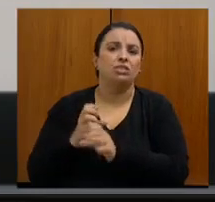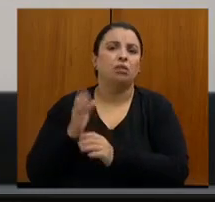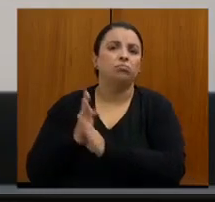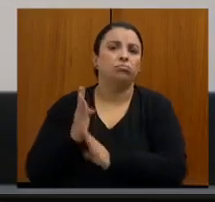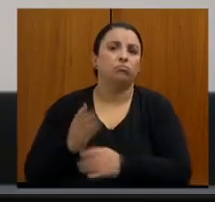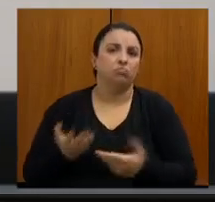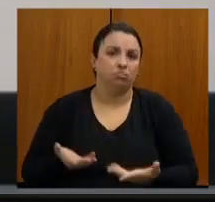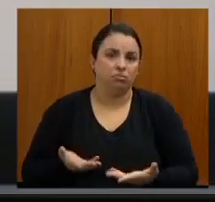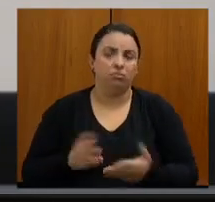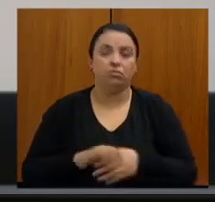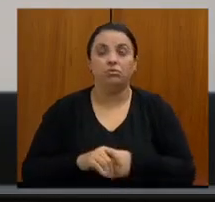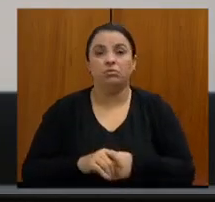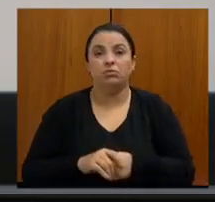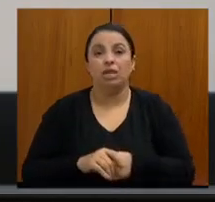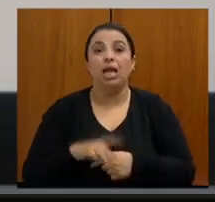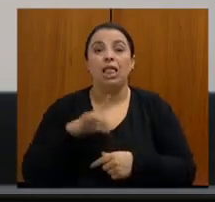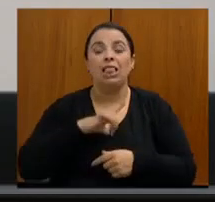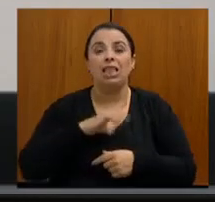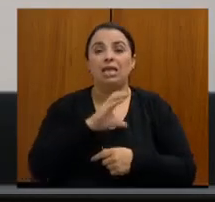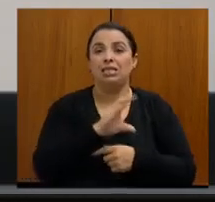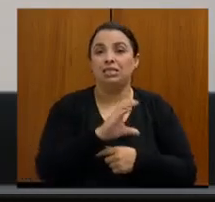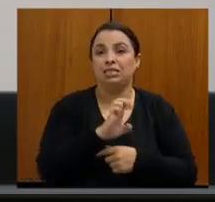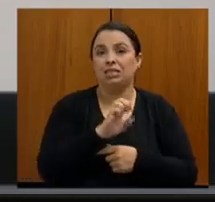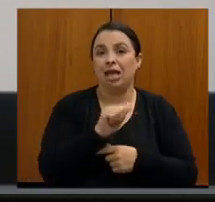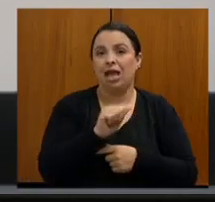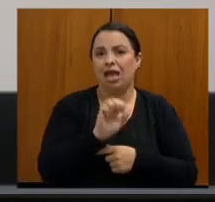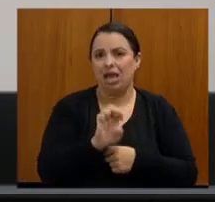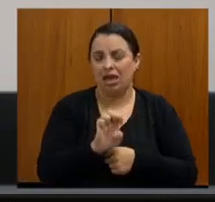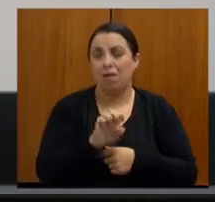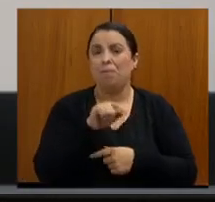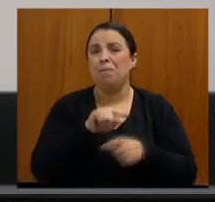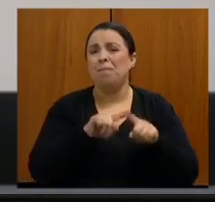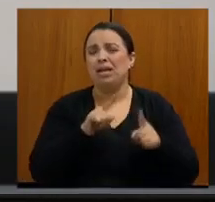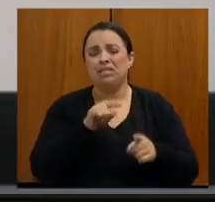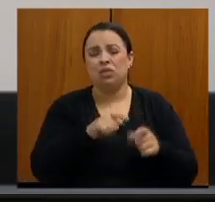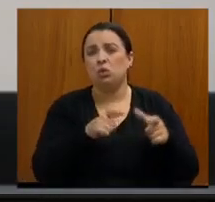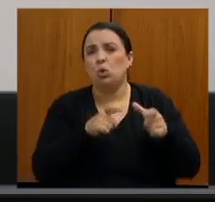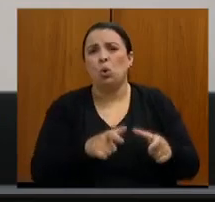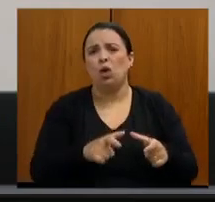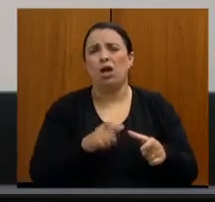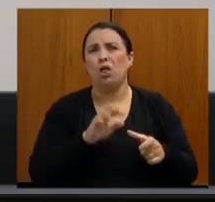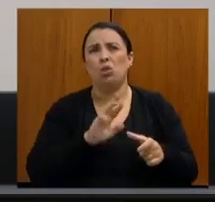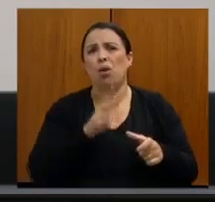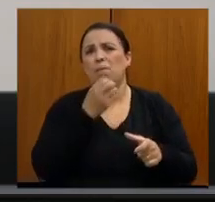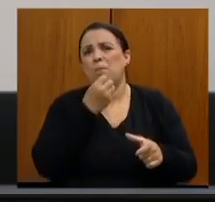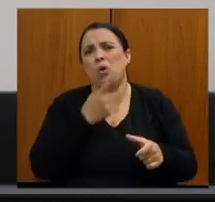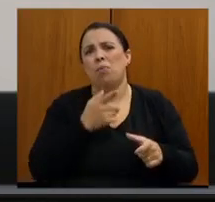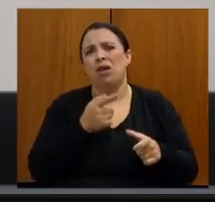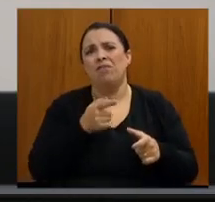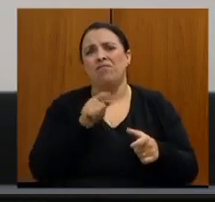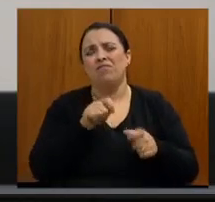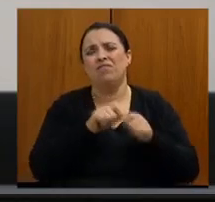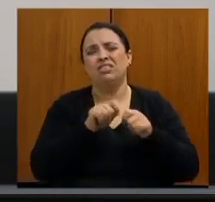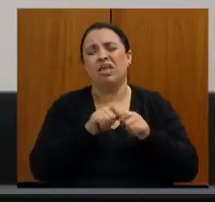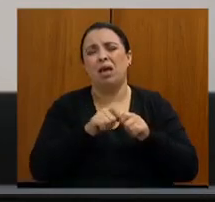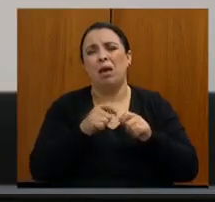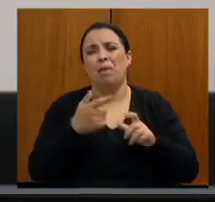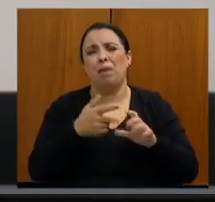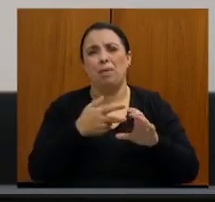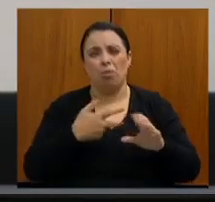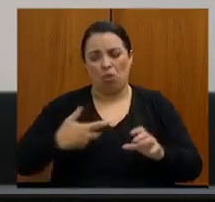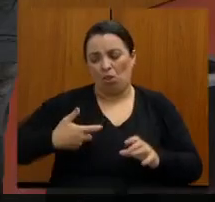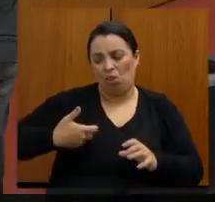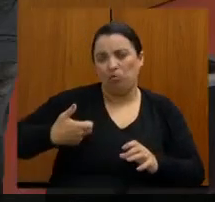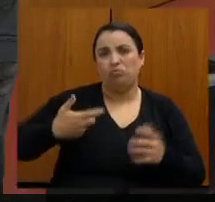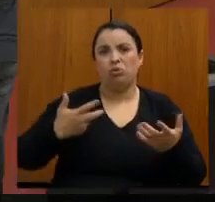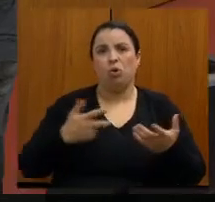CEAI. Mas o CEAI, eu acho que não é um local apropriado para fazer biópsias invasivas. Por exemplo, o urologista que está